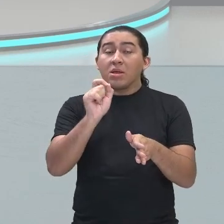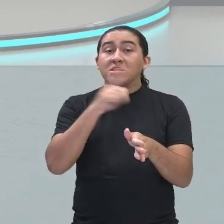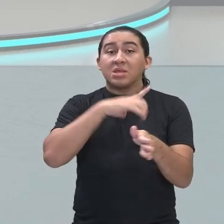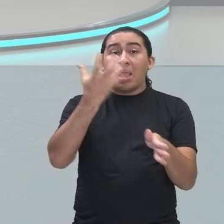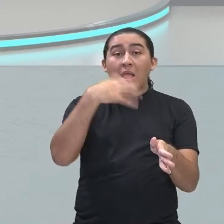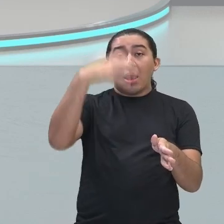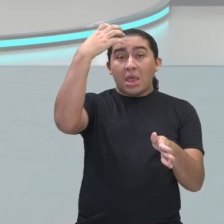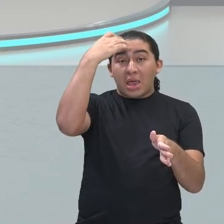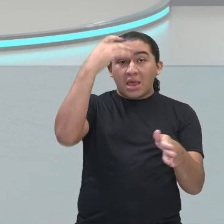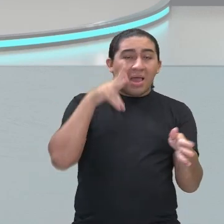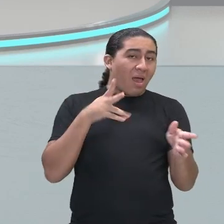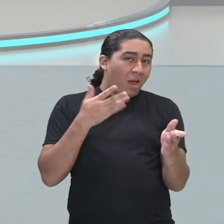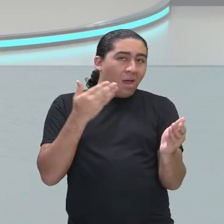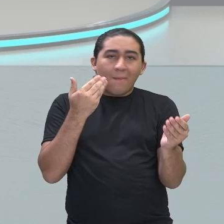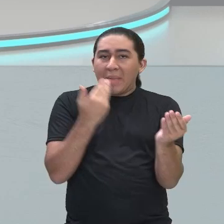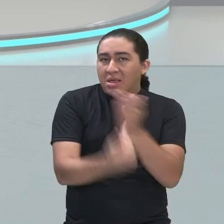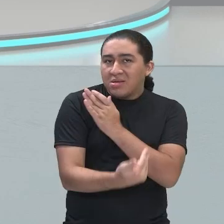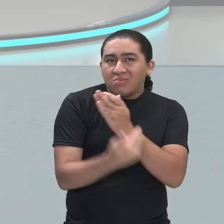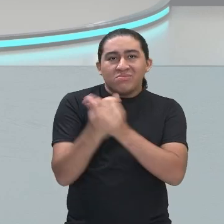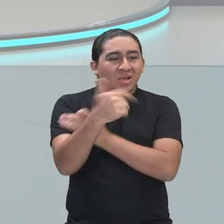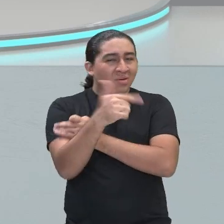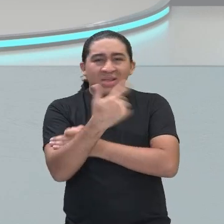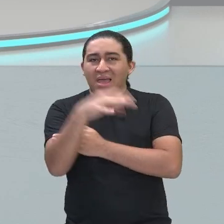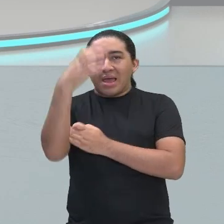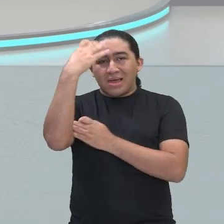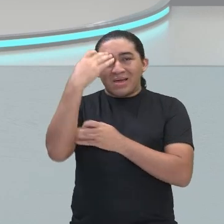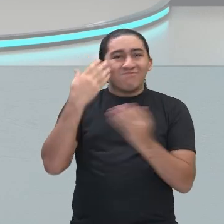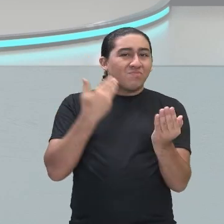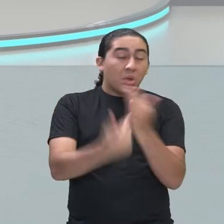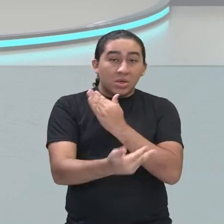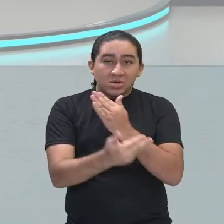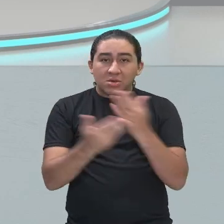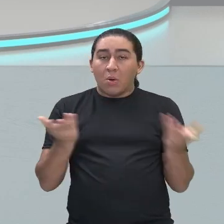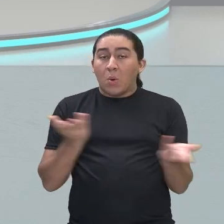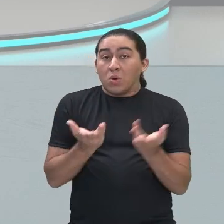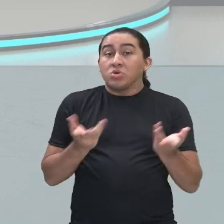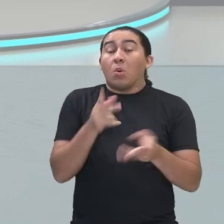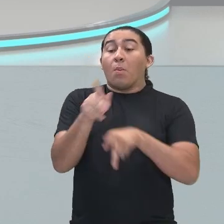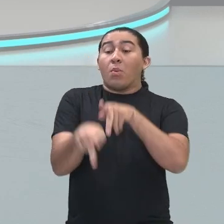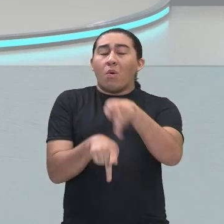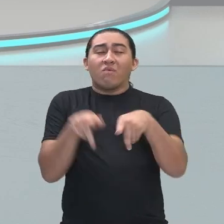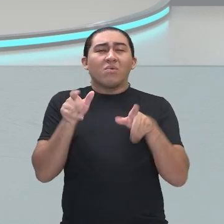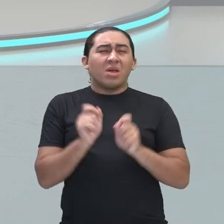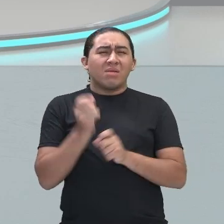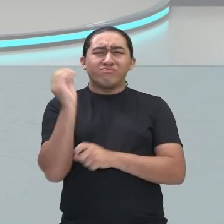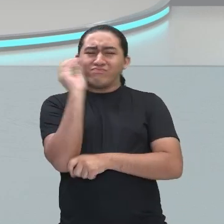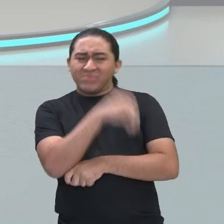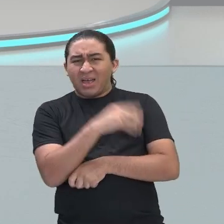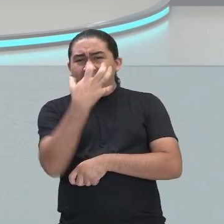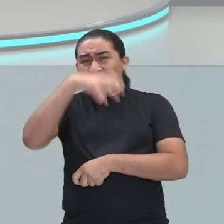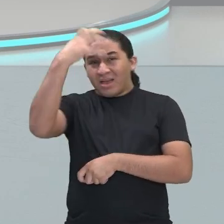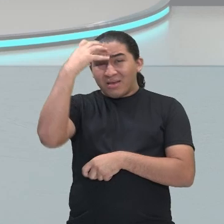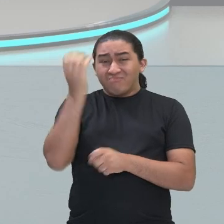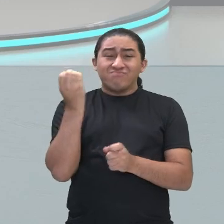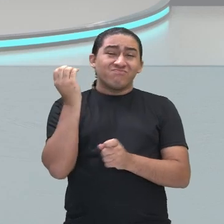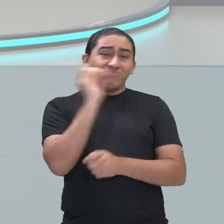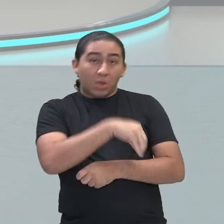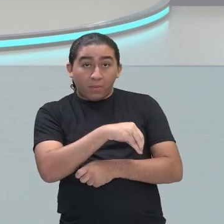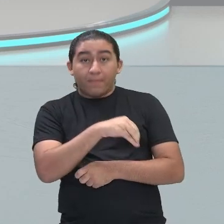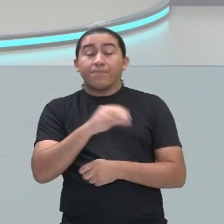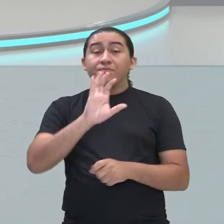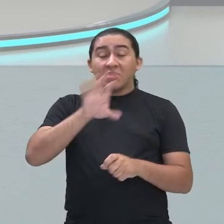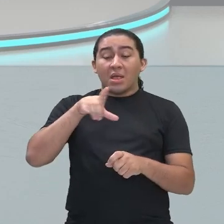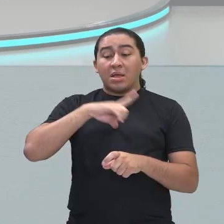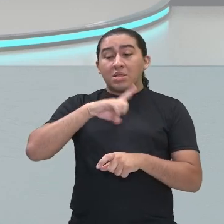absolutismo. Então acabou aquela história de rei. Então o povo já estava cansado do absolutismo. Quando